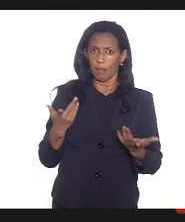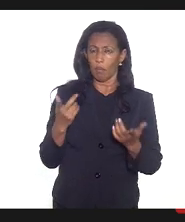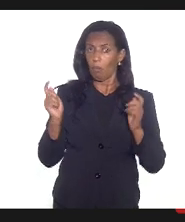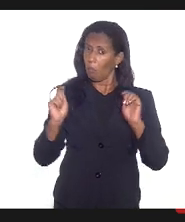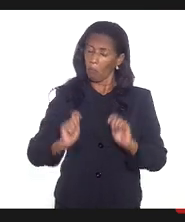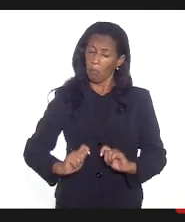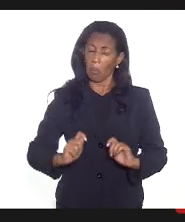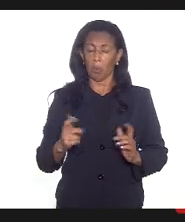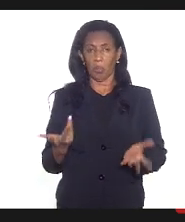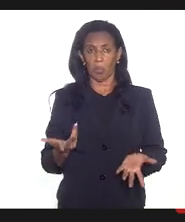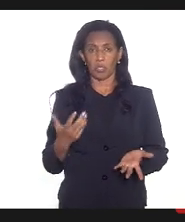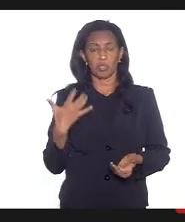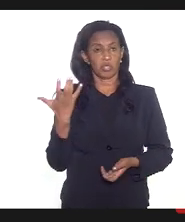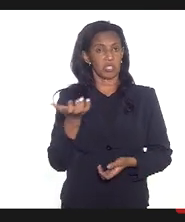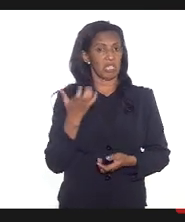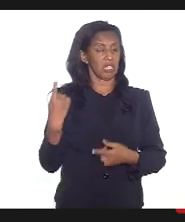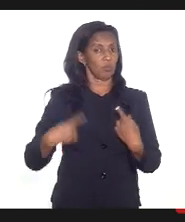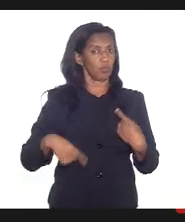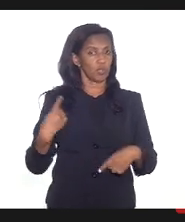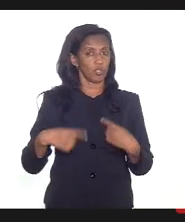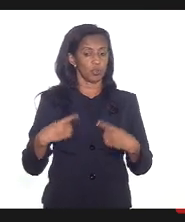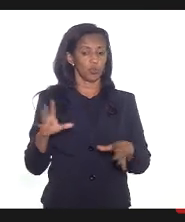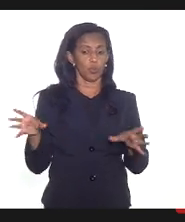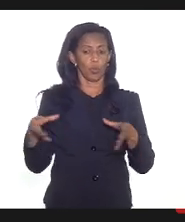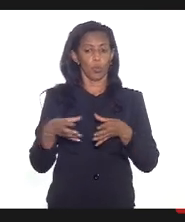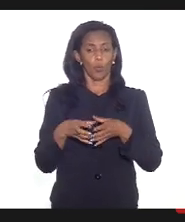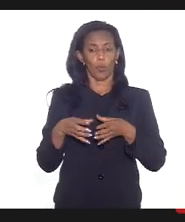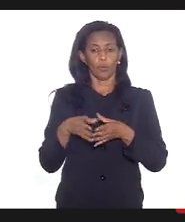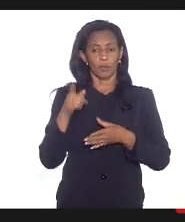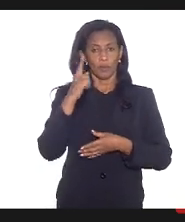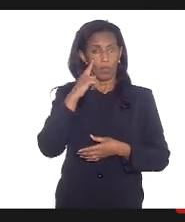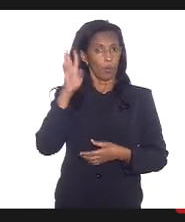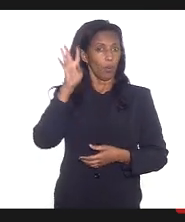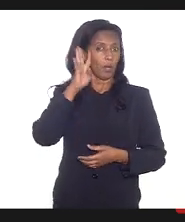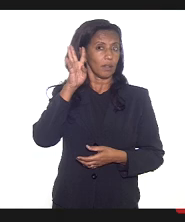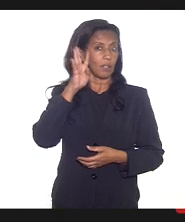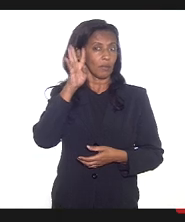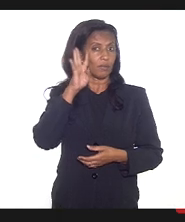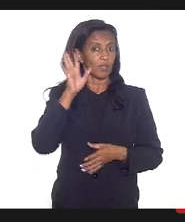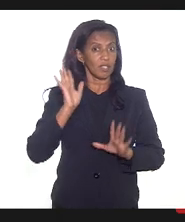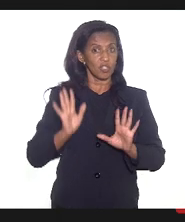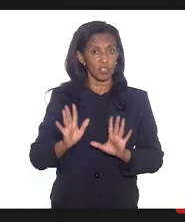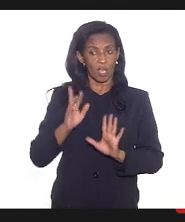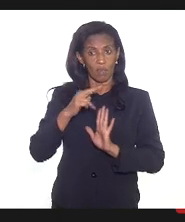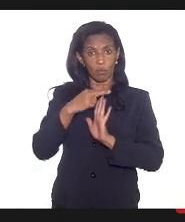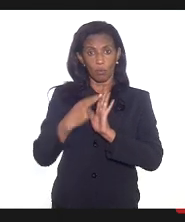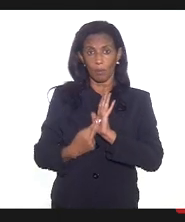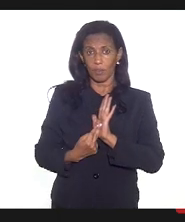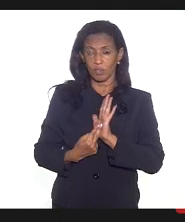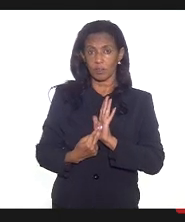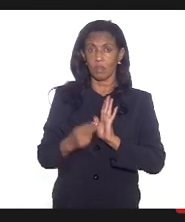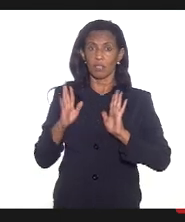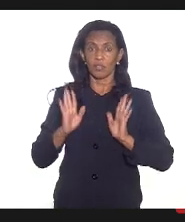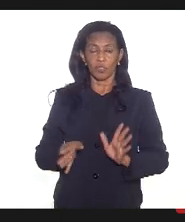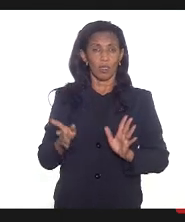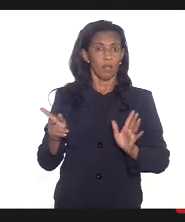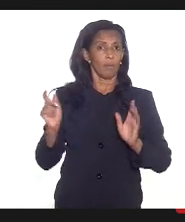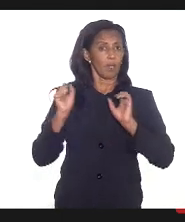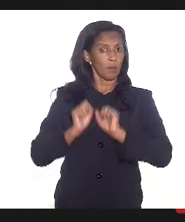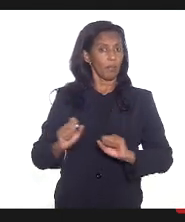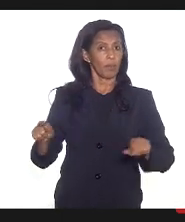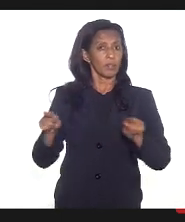possibilidade queremos discutir isso com os comitês e tentar quarta-feira já normatizar isso para que a gente possa